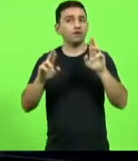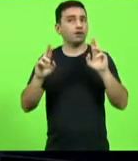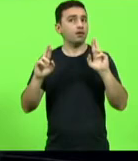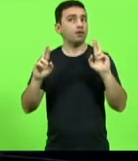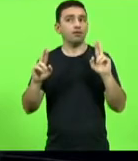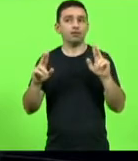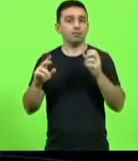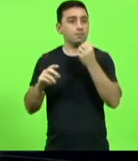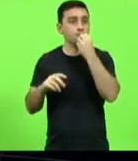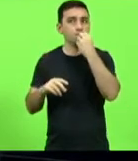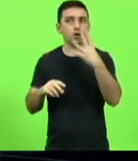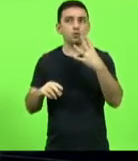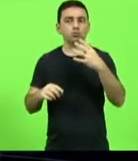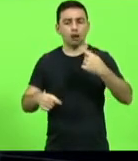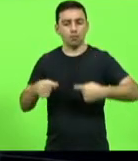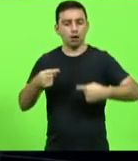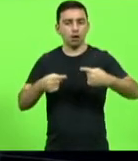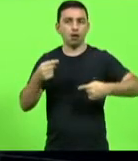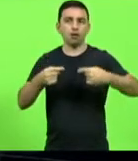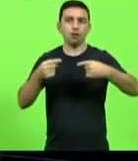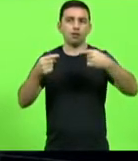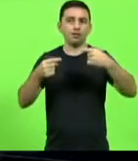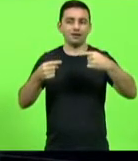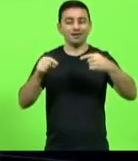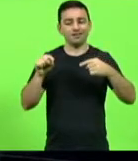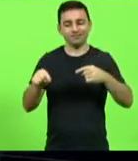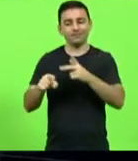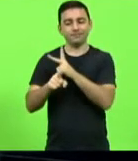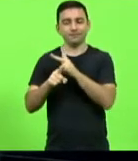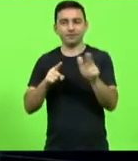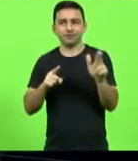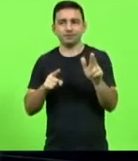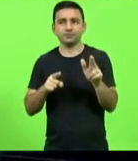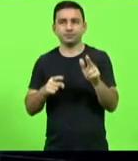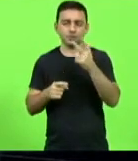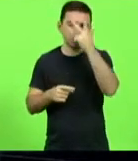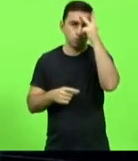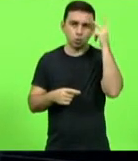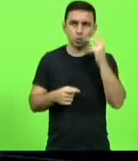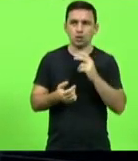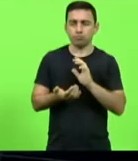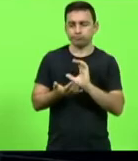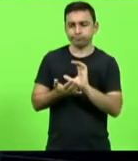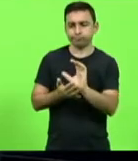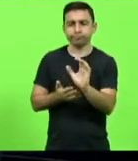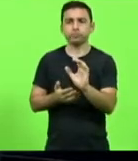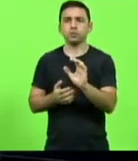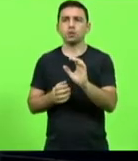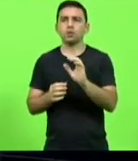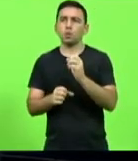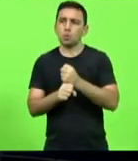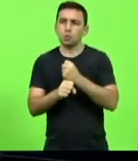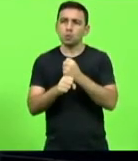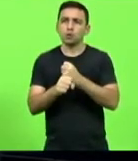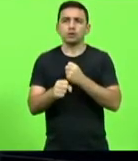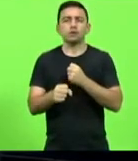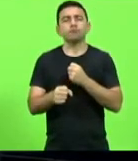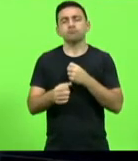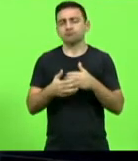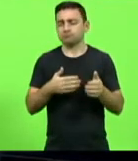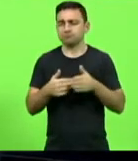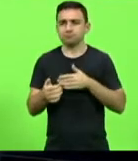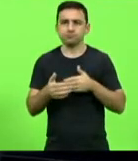na competitividade em quem investe trabalha ou tem um empreendimento e empreende aqui em Santa Catarina